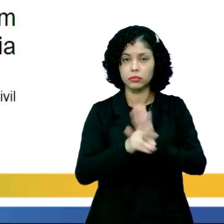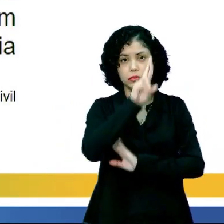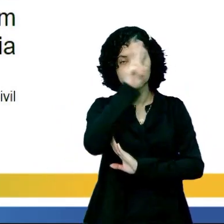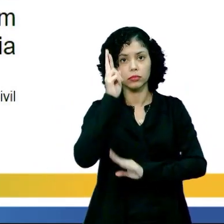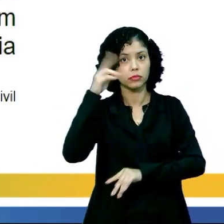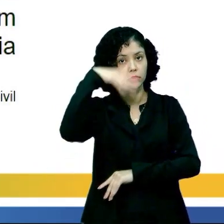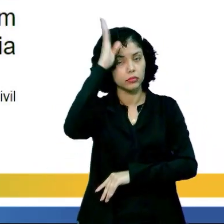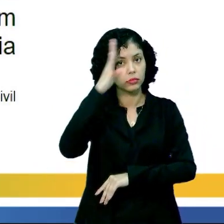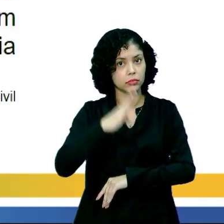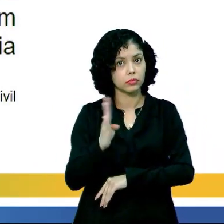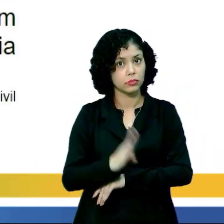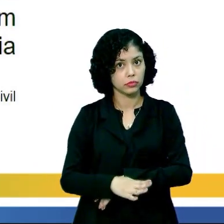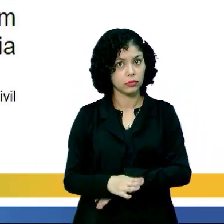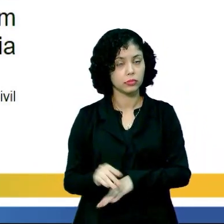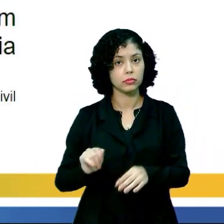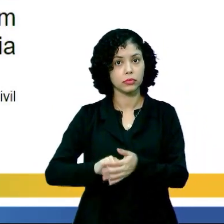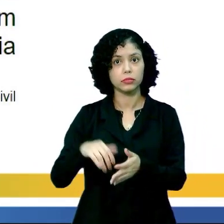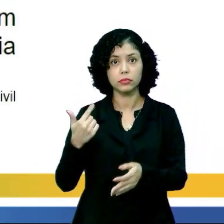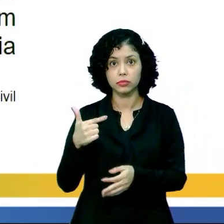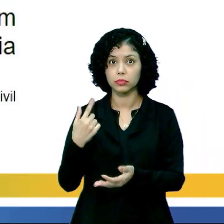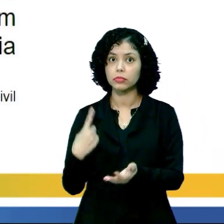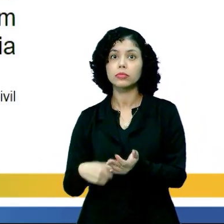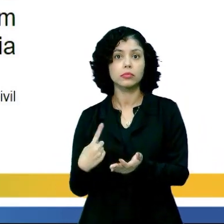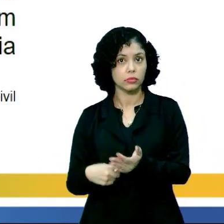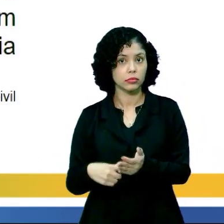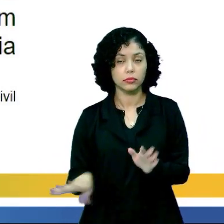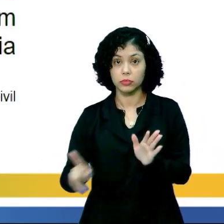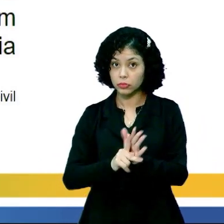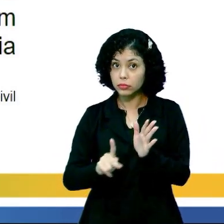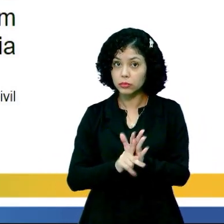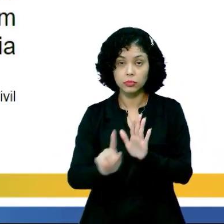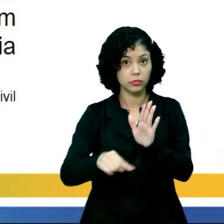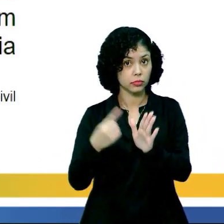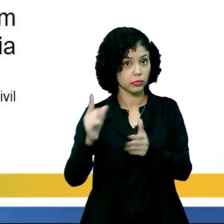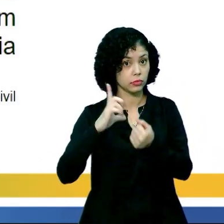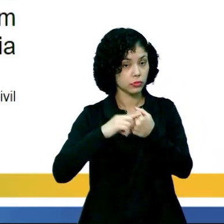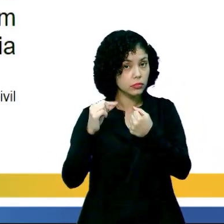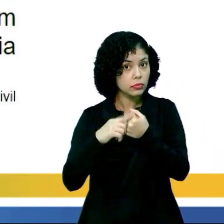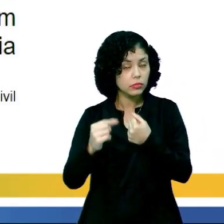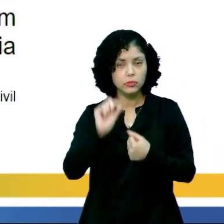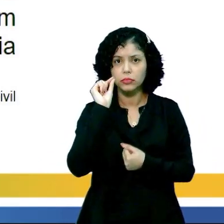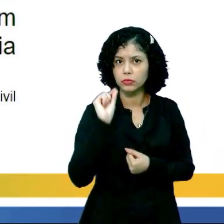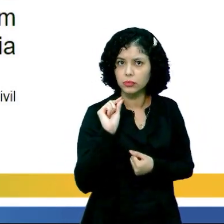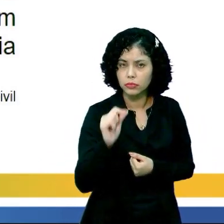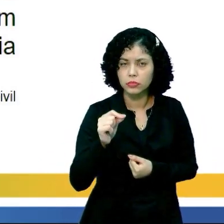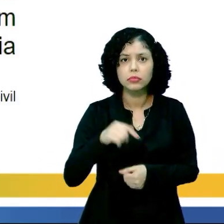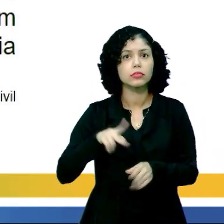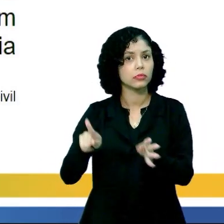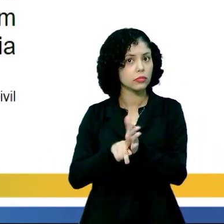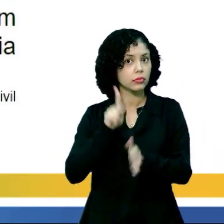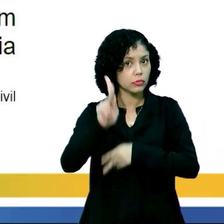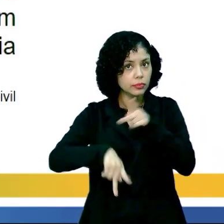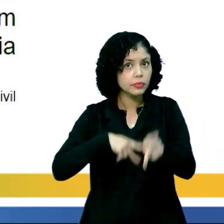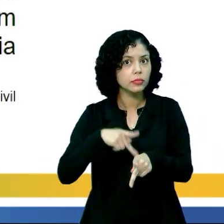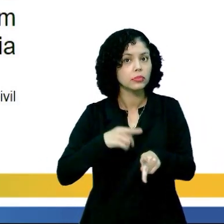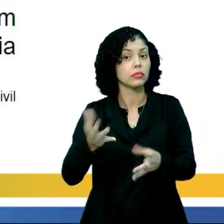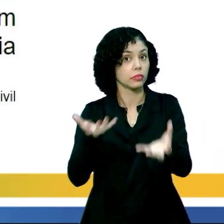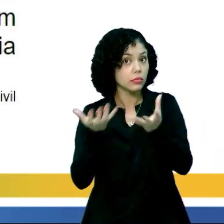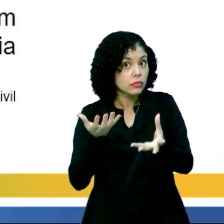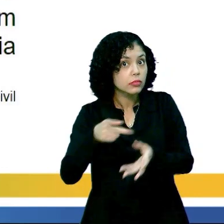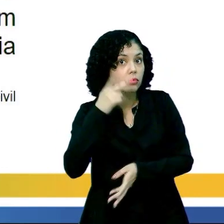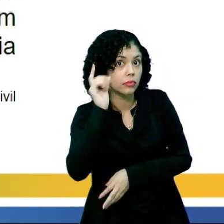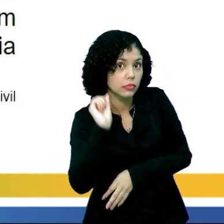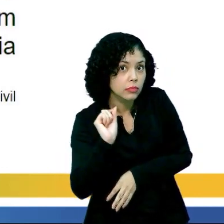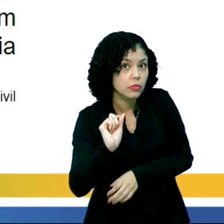história do Brasil. Ele não está considerando exatamente, no primeiro artigo, o que é de interesse da população. Ele está